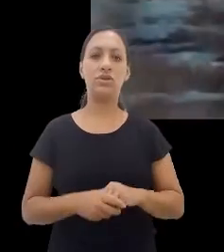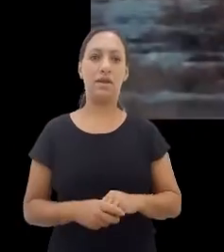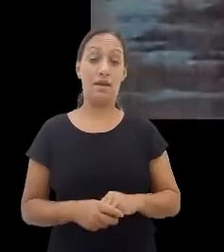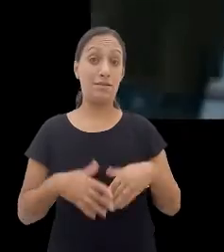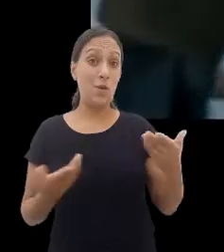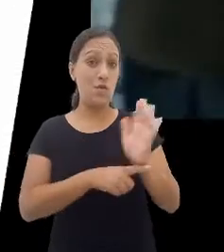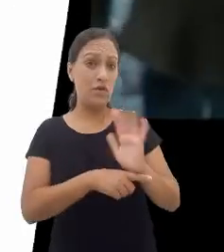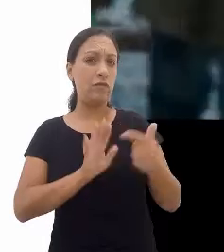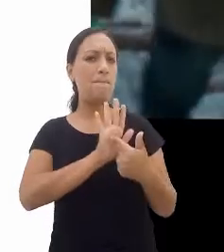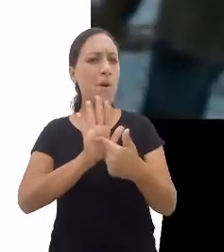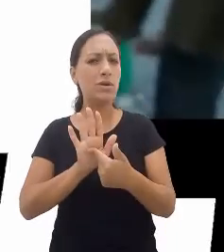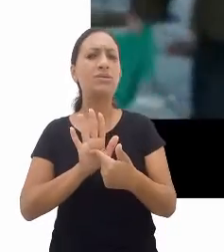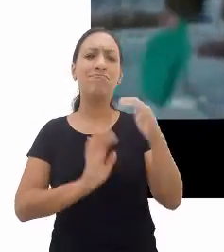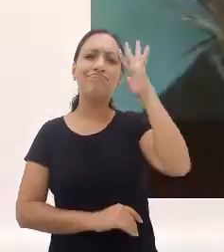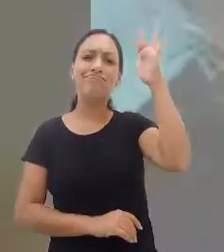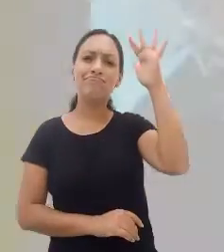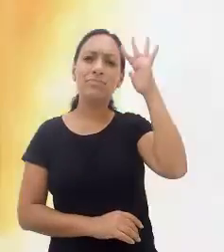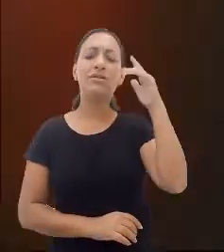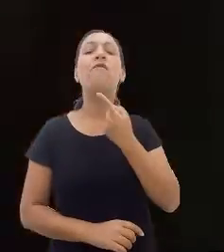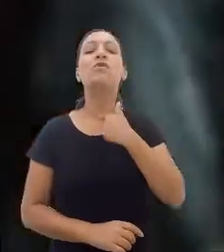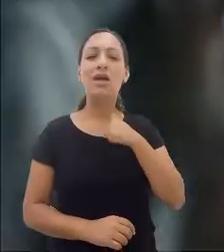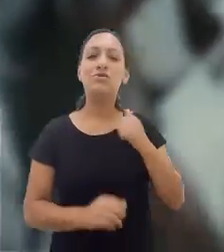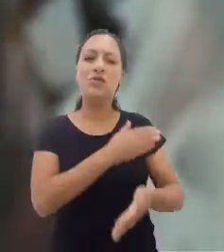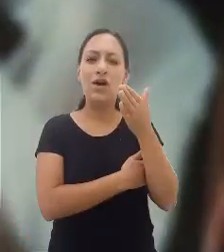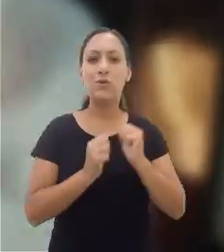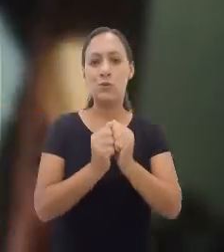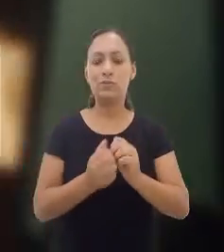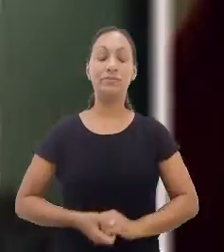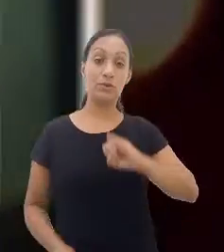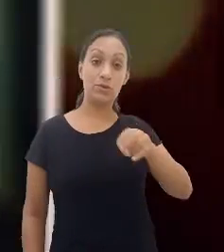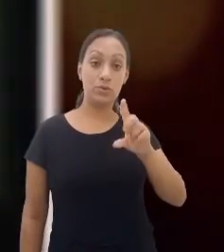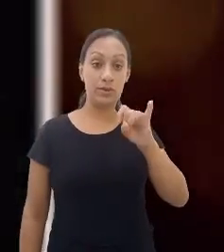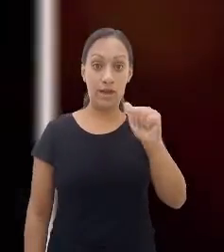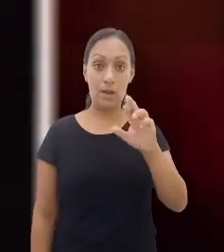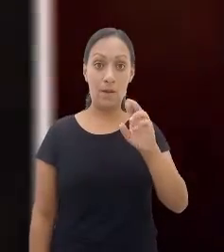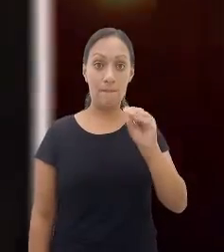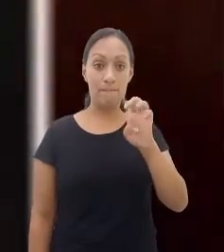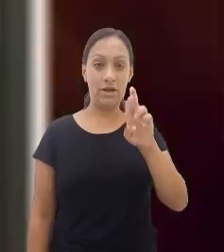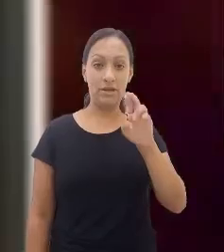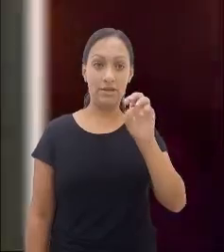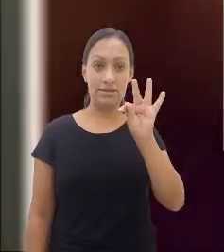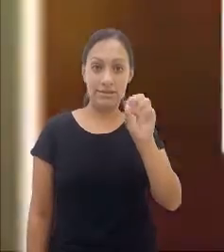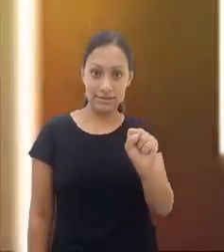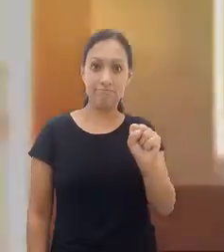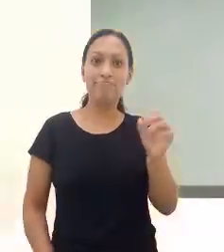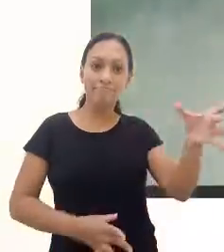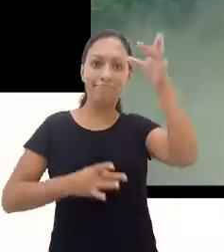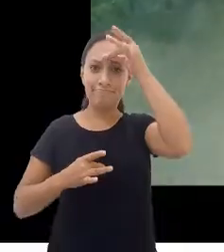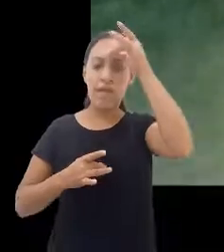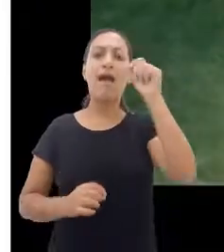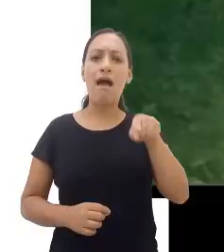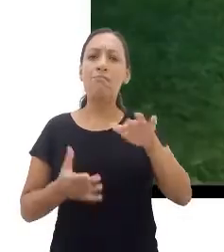querer embarcar junto com Christopher nessa jornada. Julian Roberts incorpora a personagem Liz Gilbert, que motivada pelo seu divórcio,